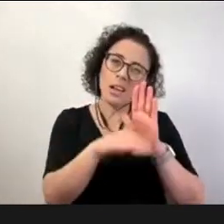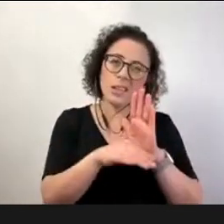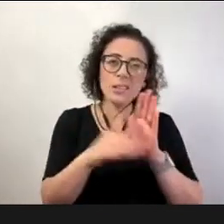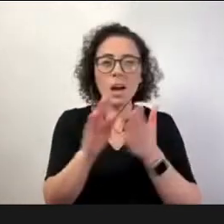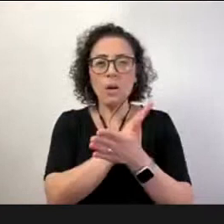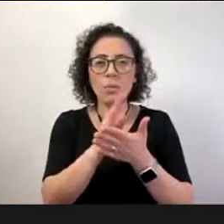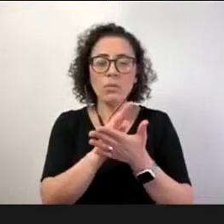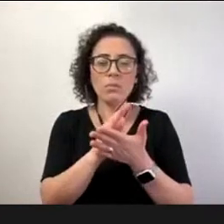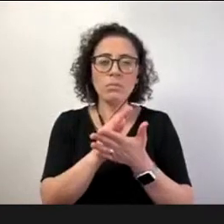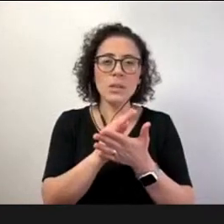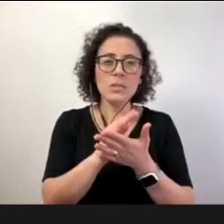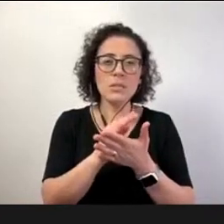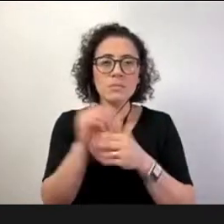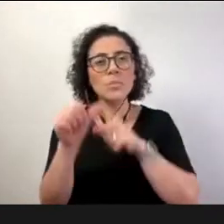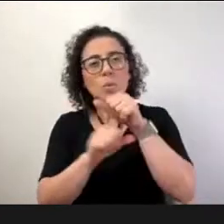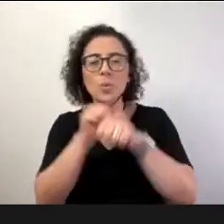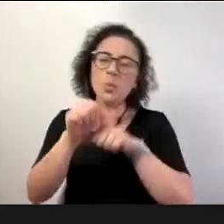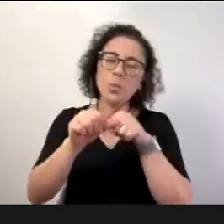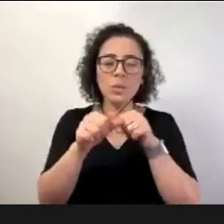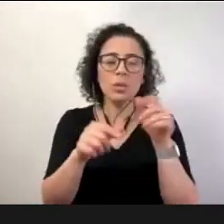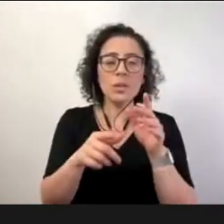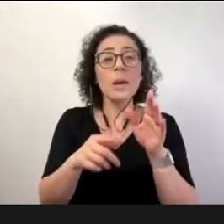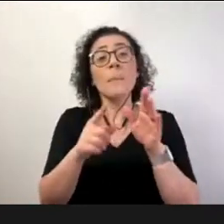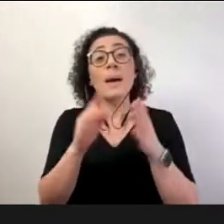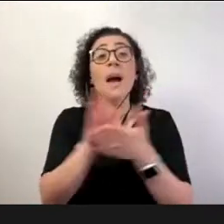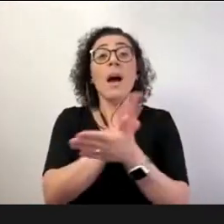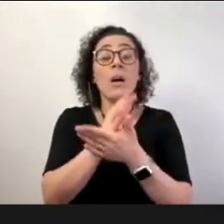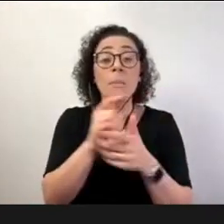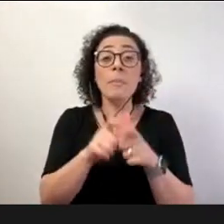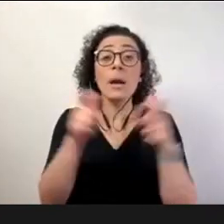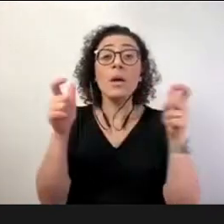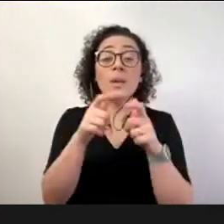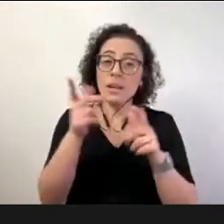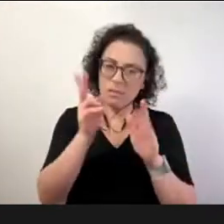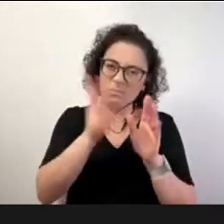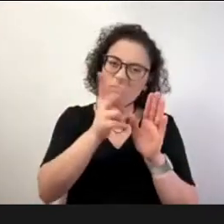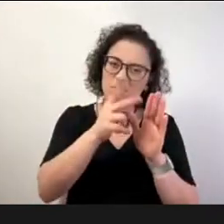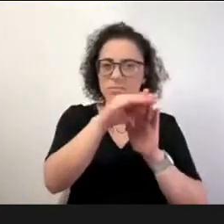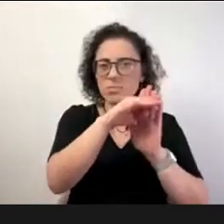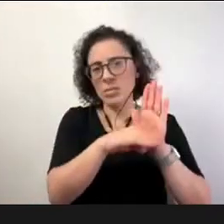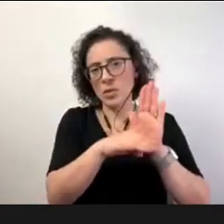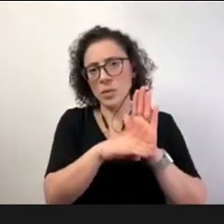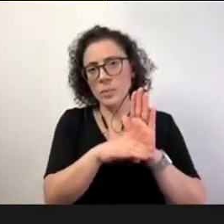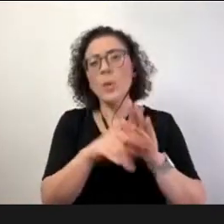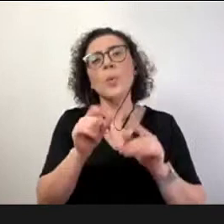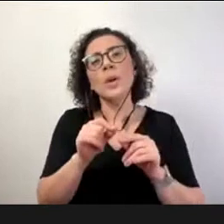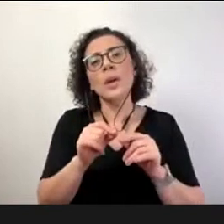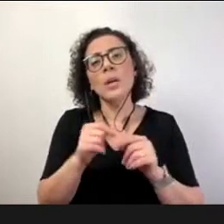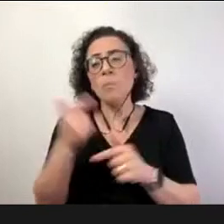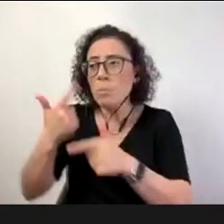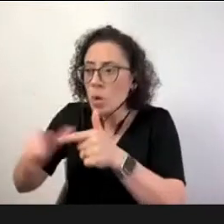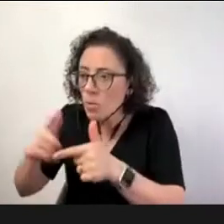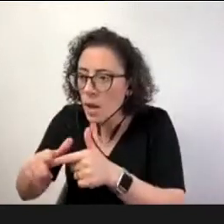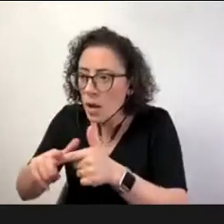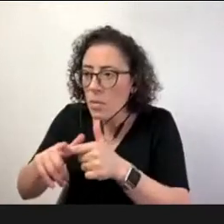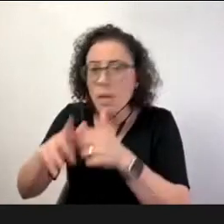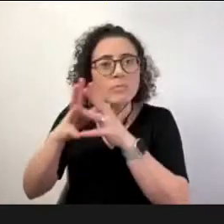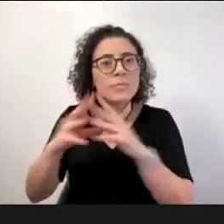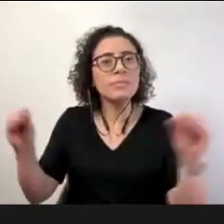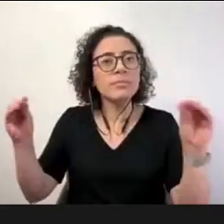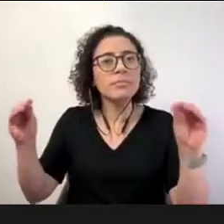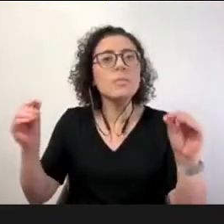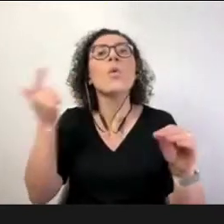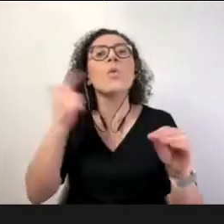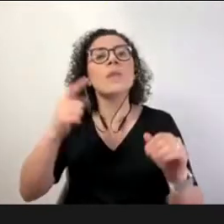permanecem o que a gente precisa hoje é que as pessoas sejam capazes de resolver problemas que consigam se comunicar e trabalhar em conjunto né que